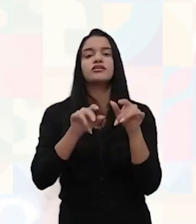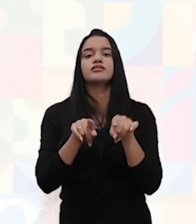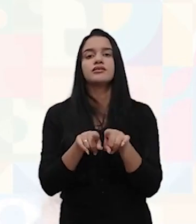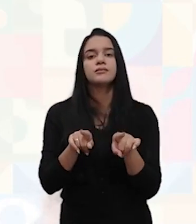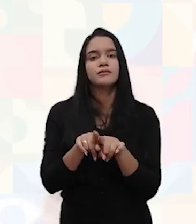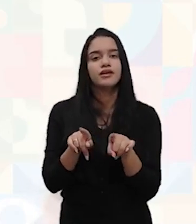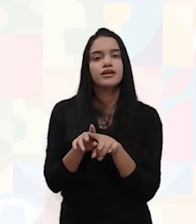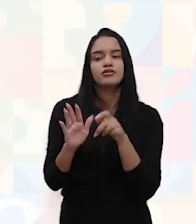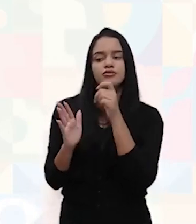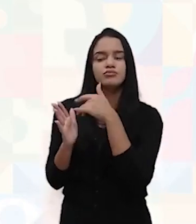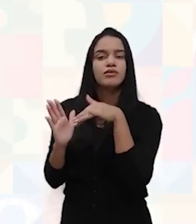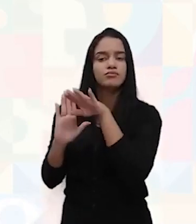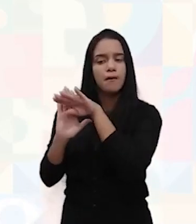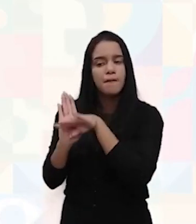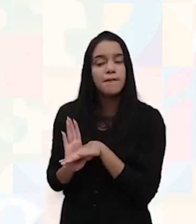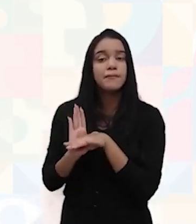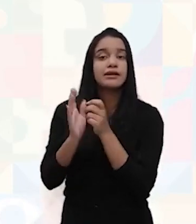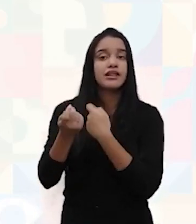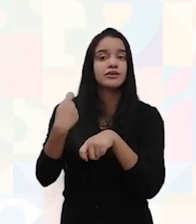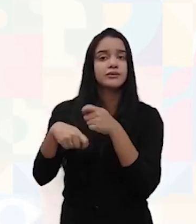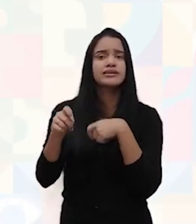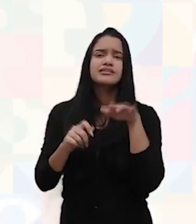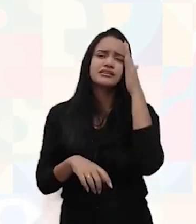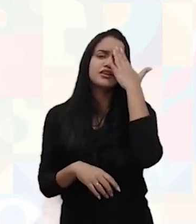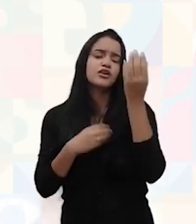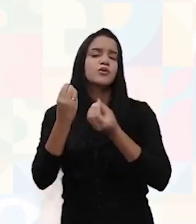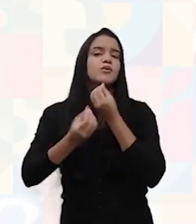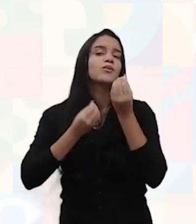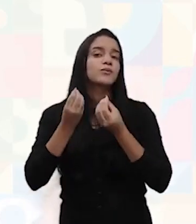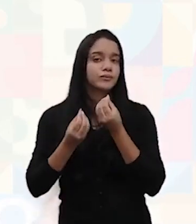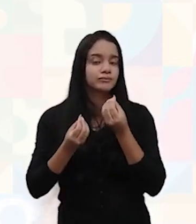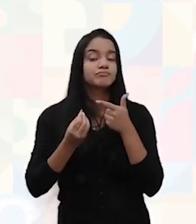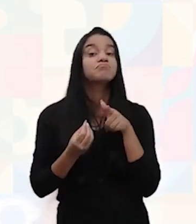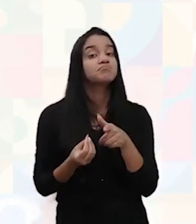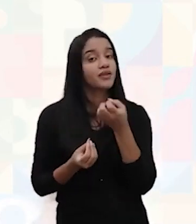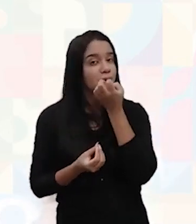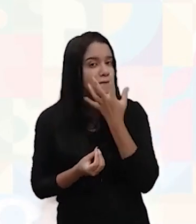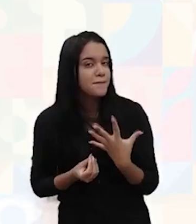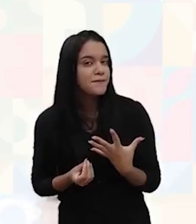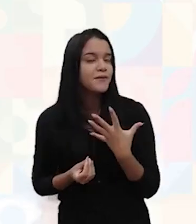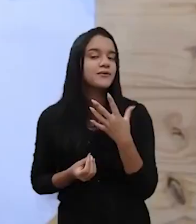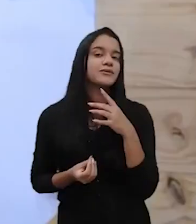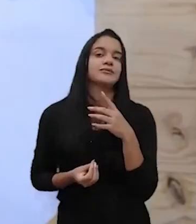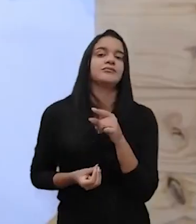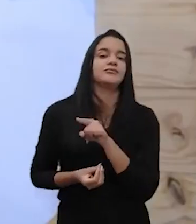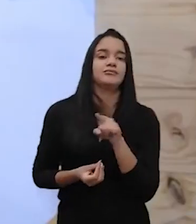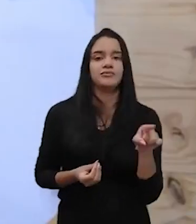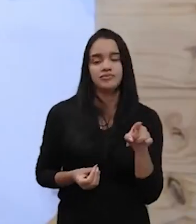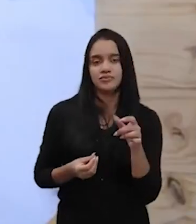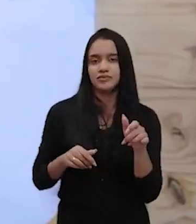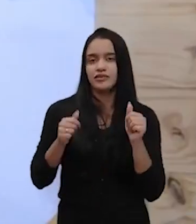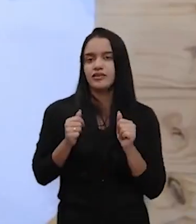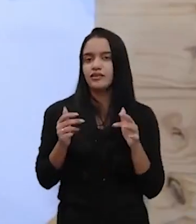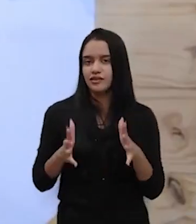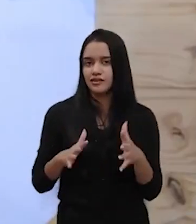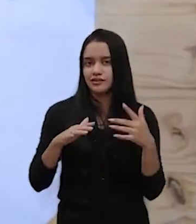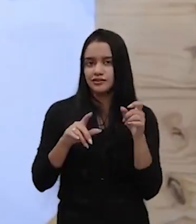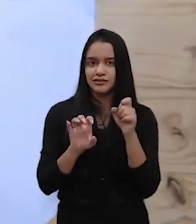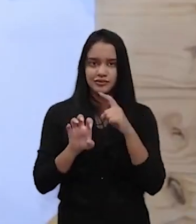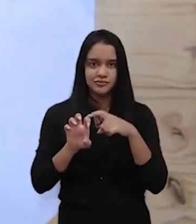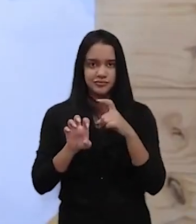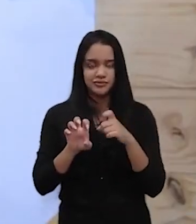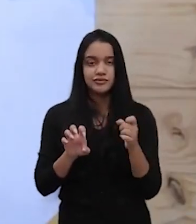economia, para entender como é que funciona, como é que está o mercado, isso vai favorecer bastante a tua atuação enquanto empreendedor.